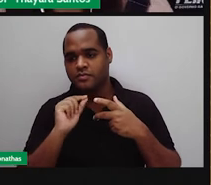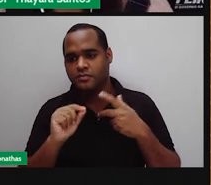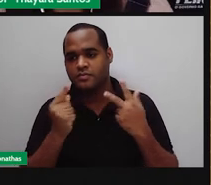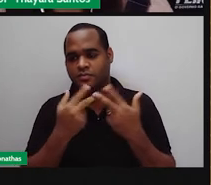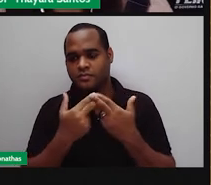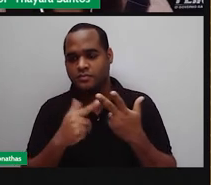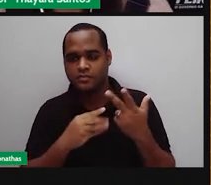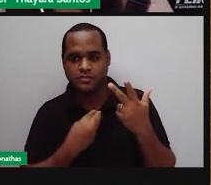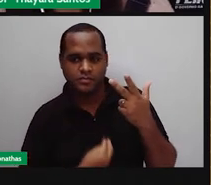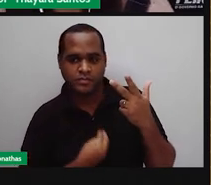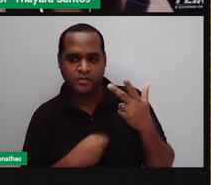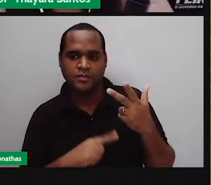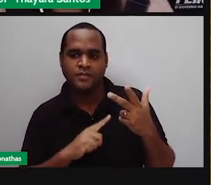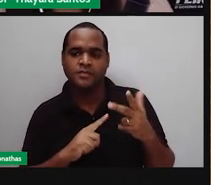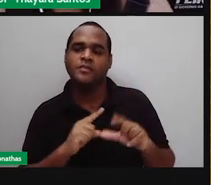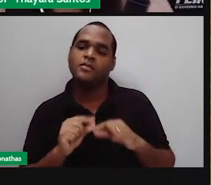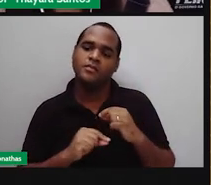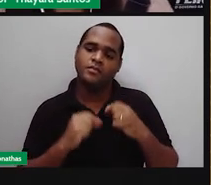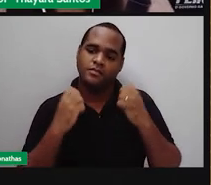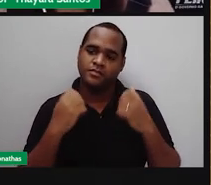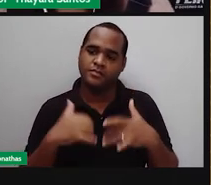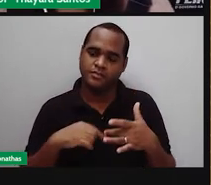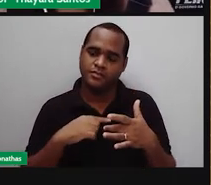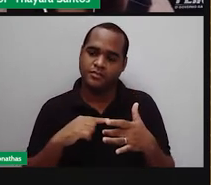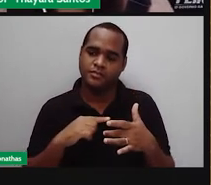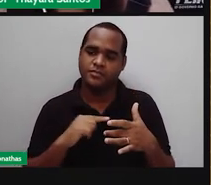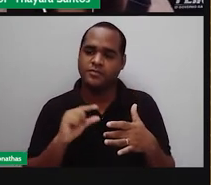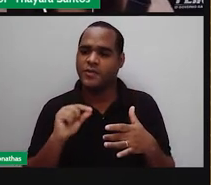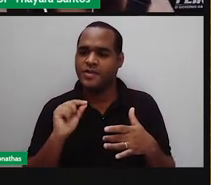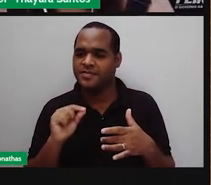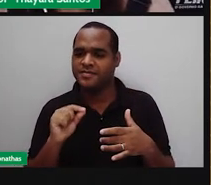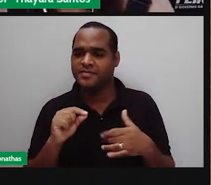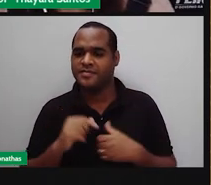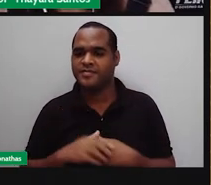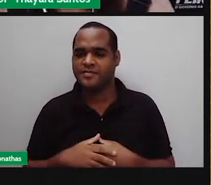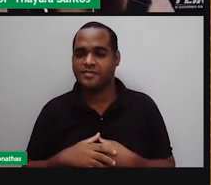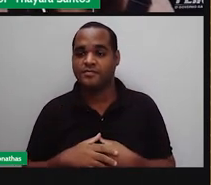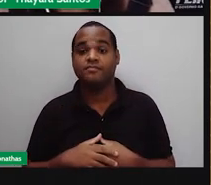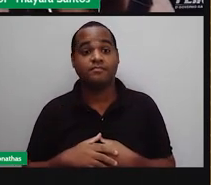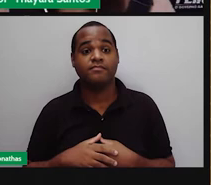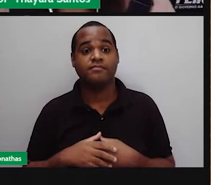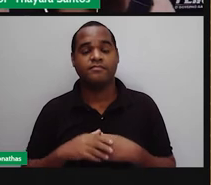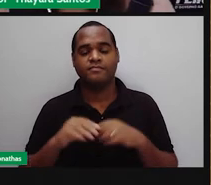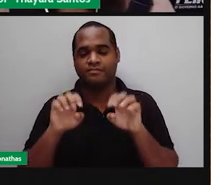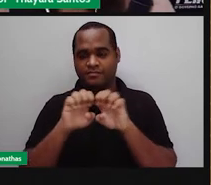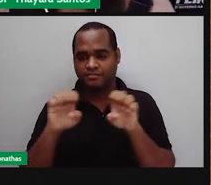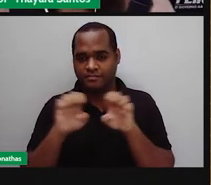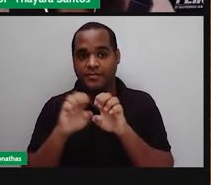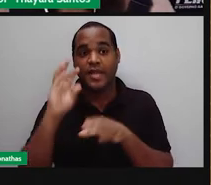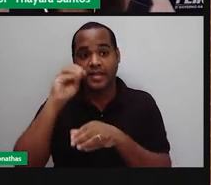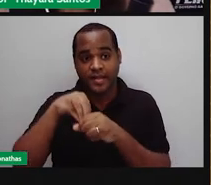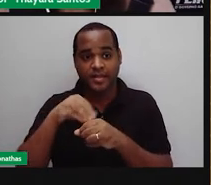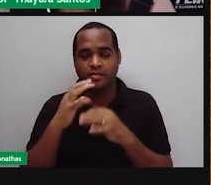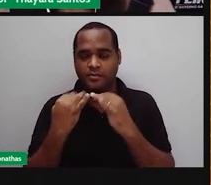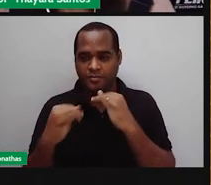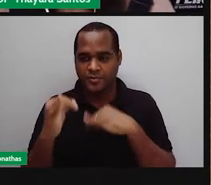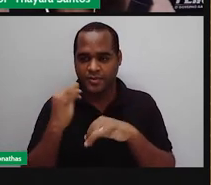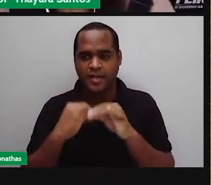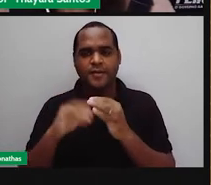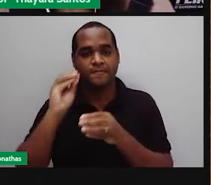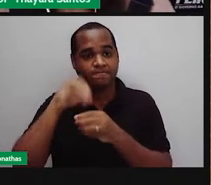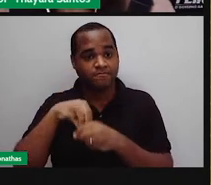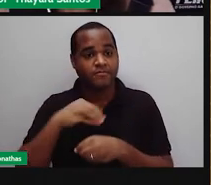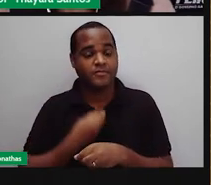ó, esses aqui são os... As estruturas, os quimiorreceptores. Esses